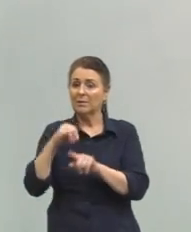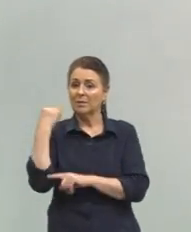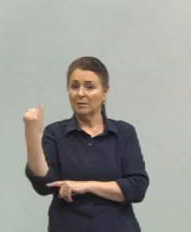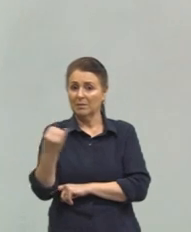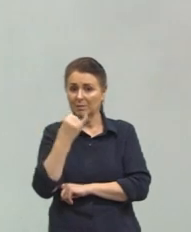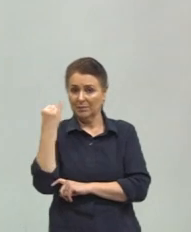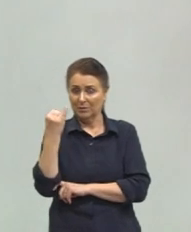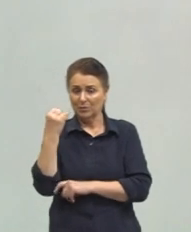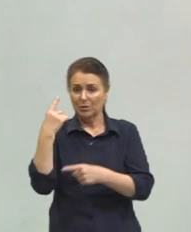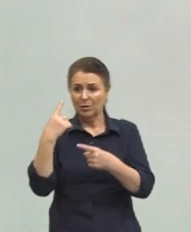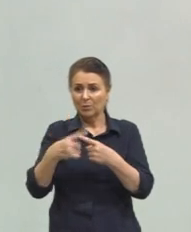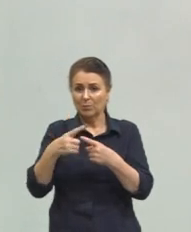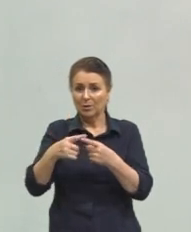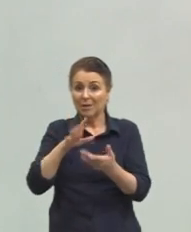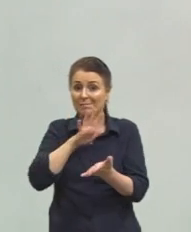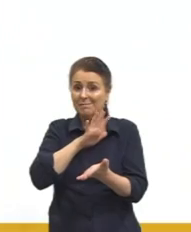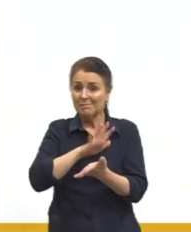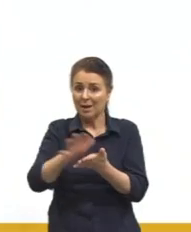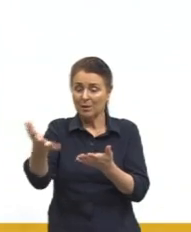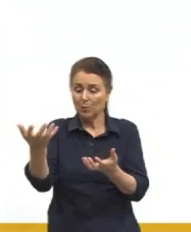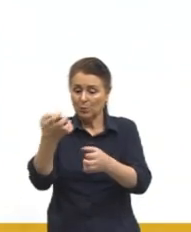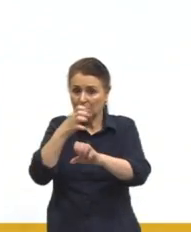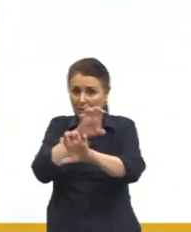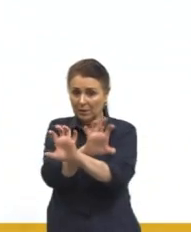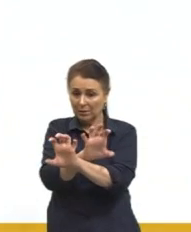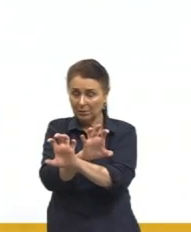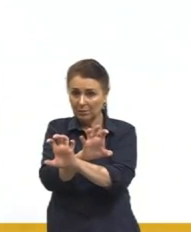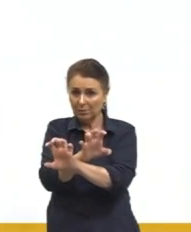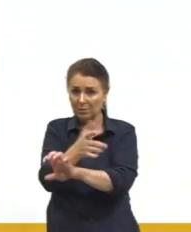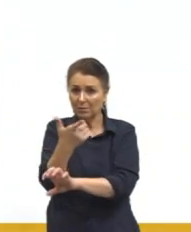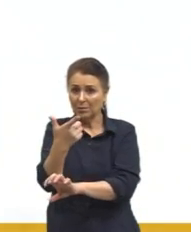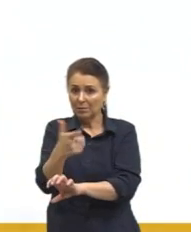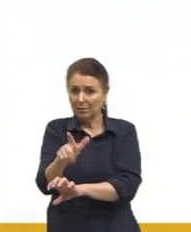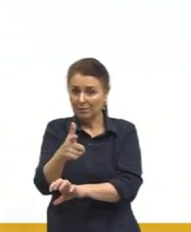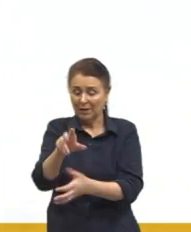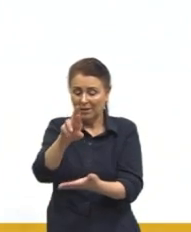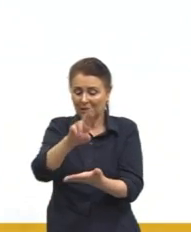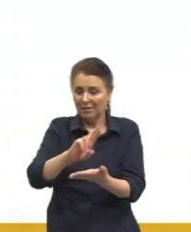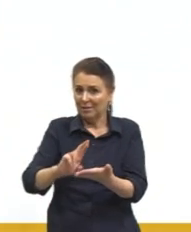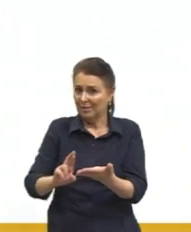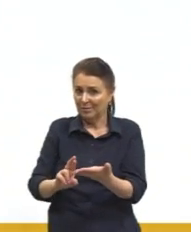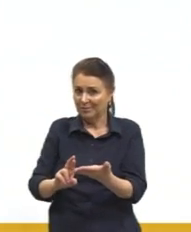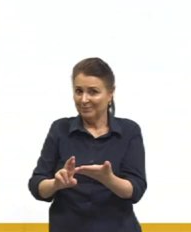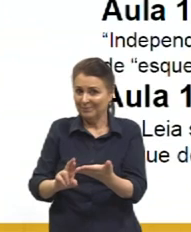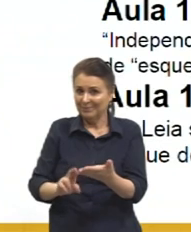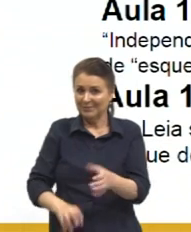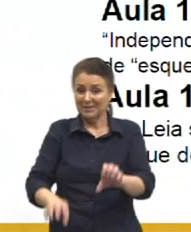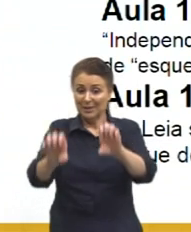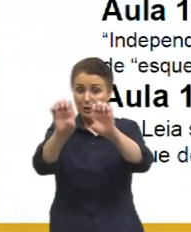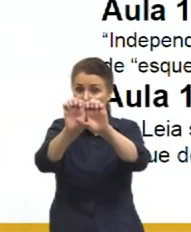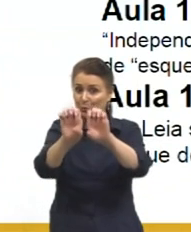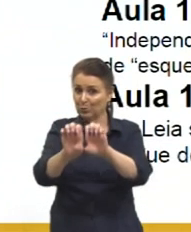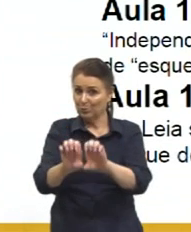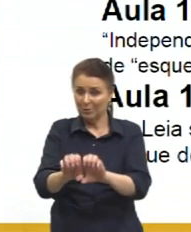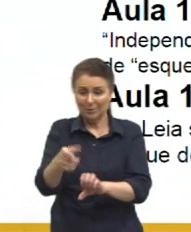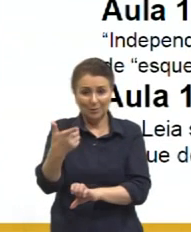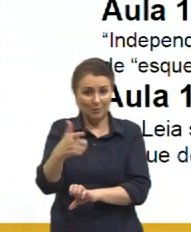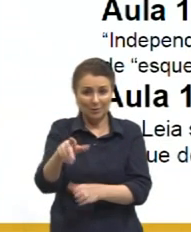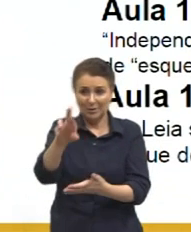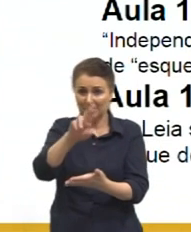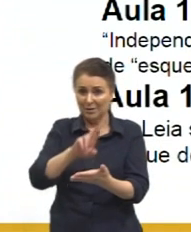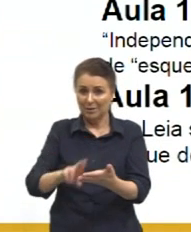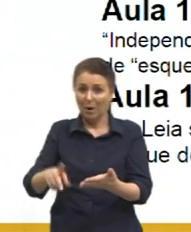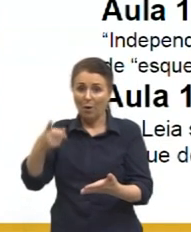Porque sem esse esqueleto, a gente não faz a redação. Então, foco na tela, porque nós temos